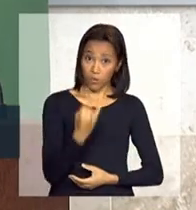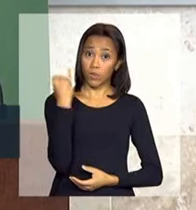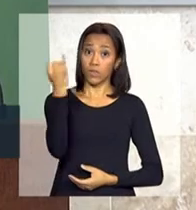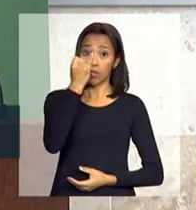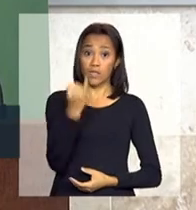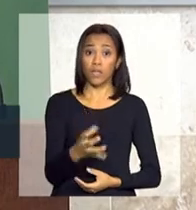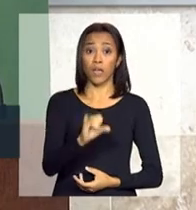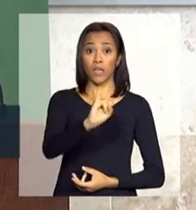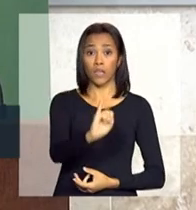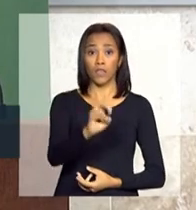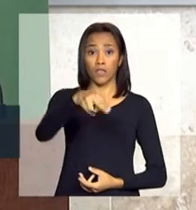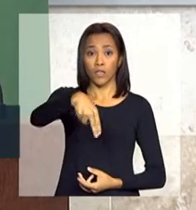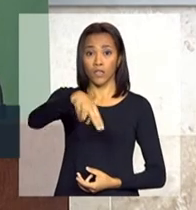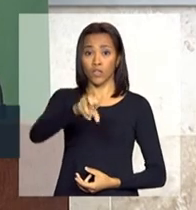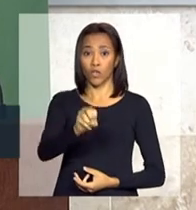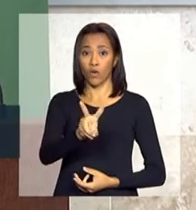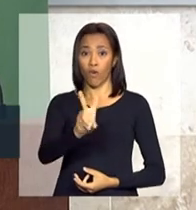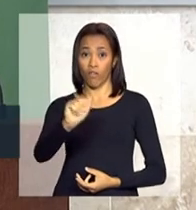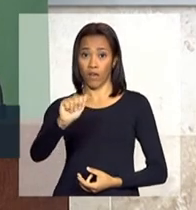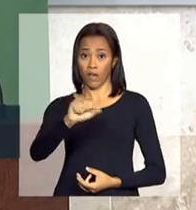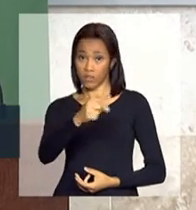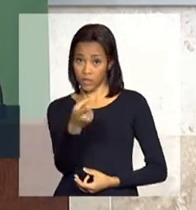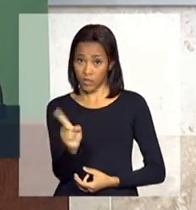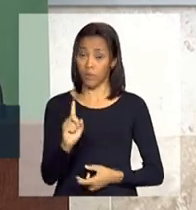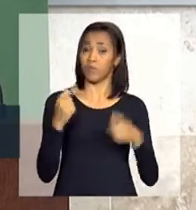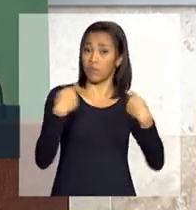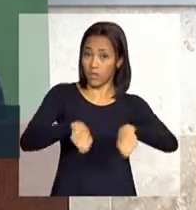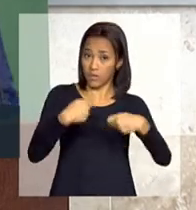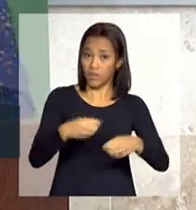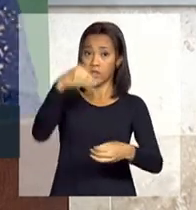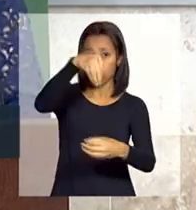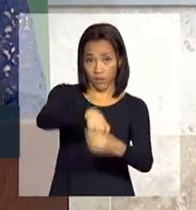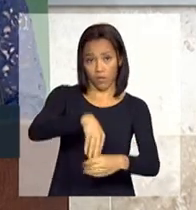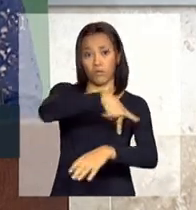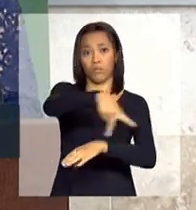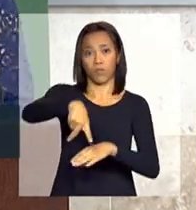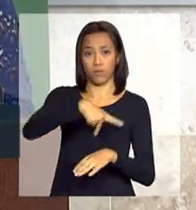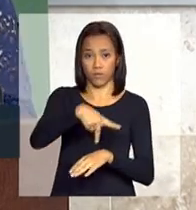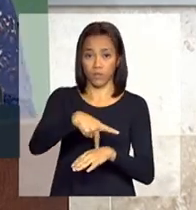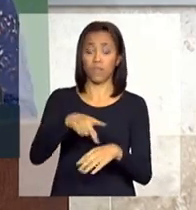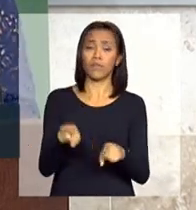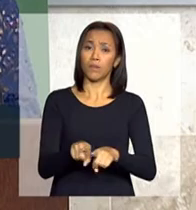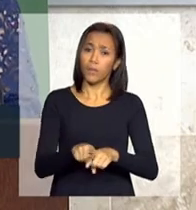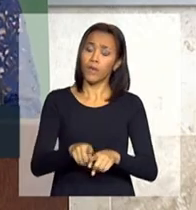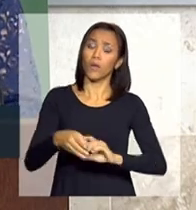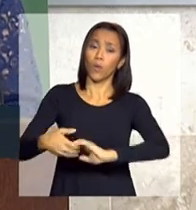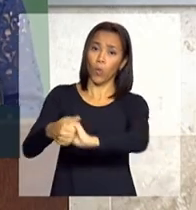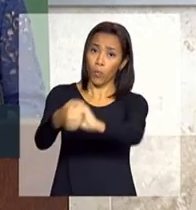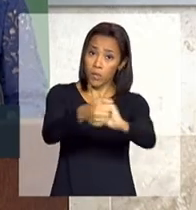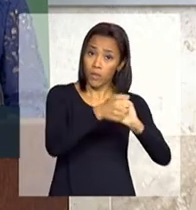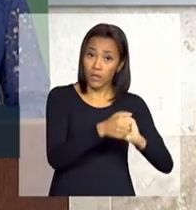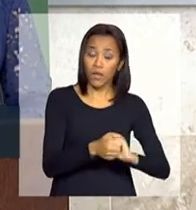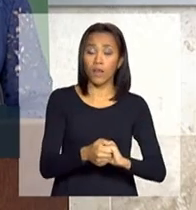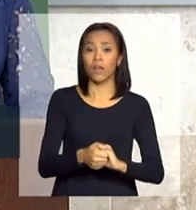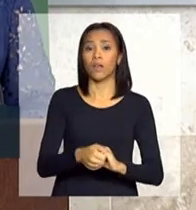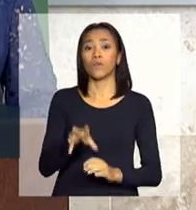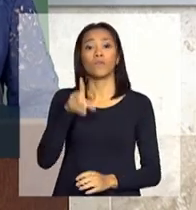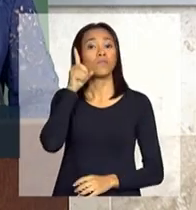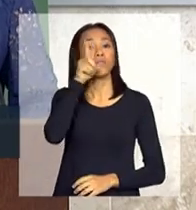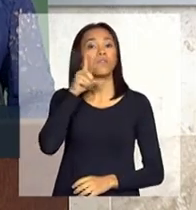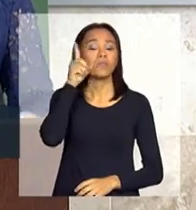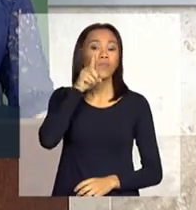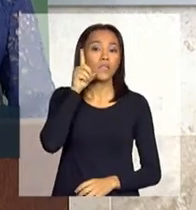inovação necessária ao nosso país. Queria cumprimentar também os deputados federais aqui presentes,